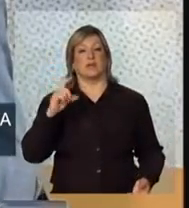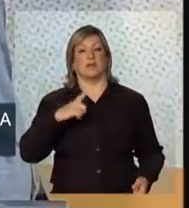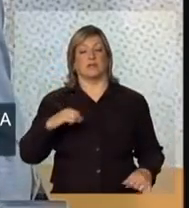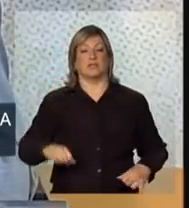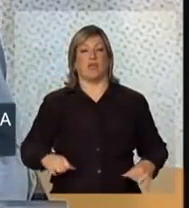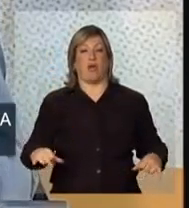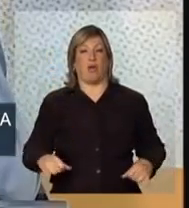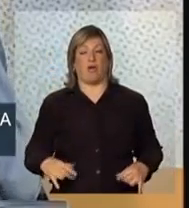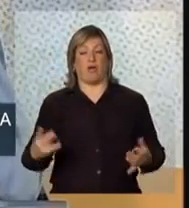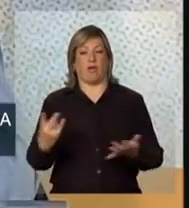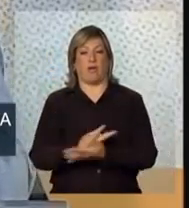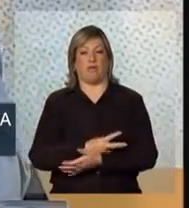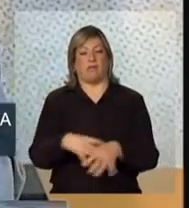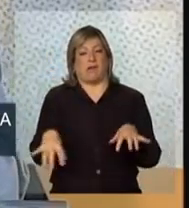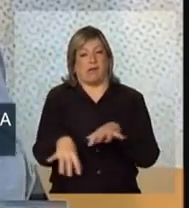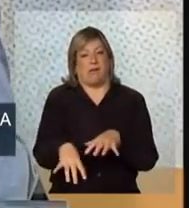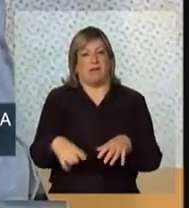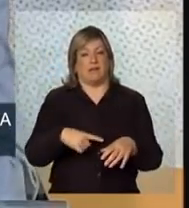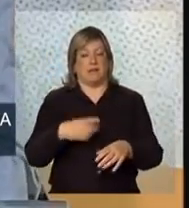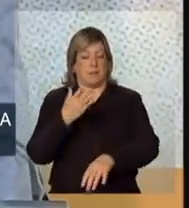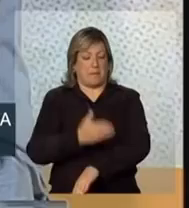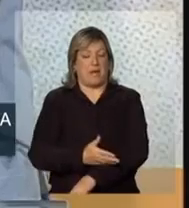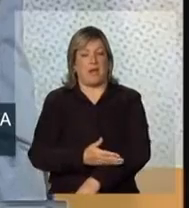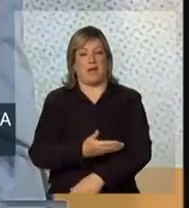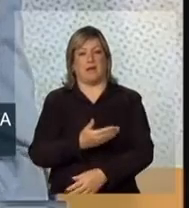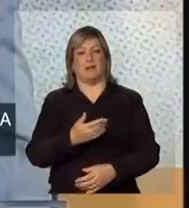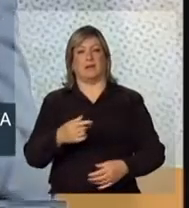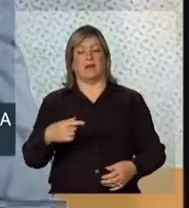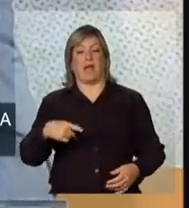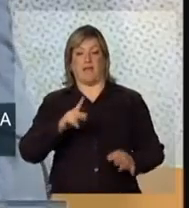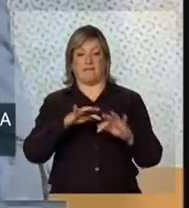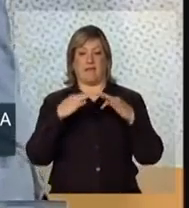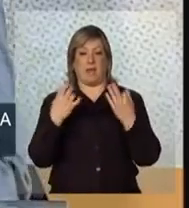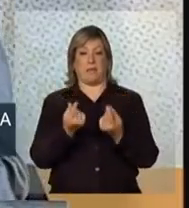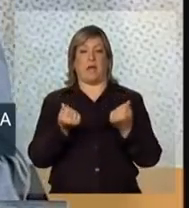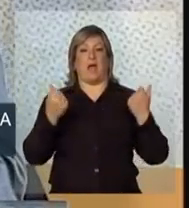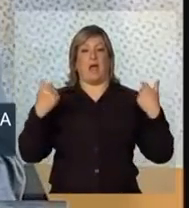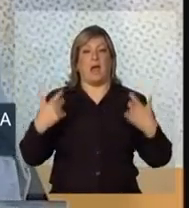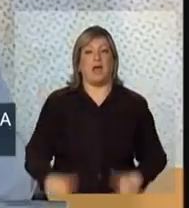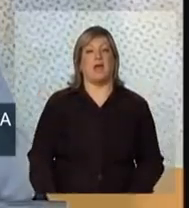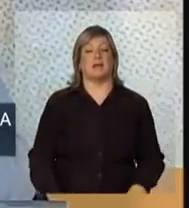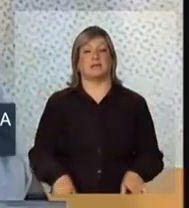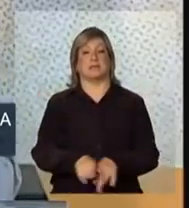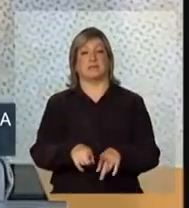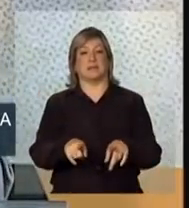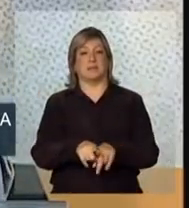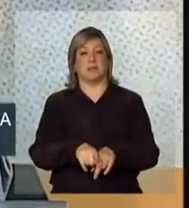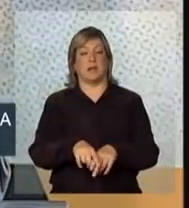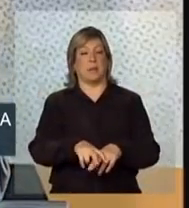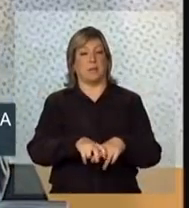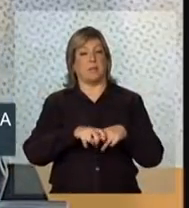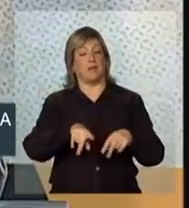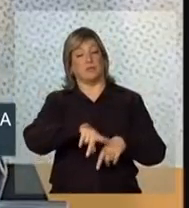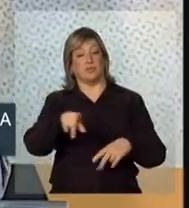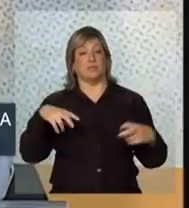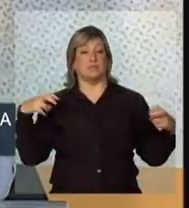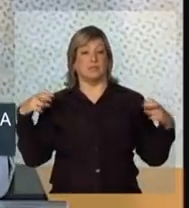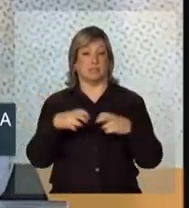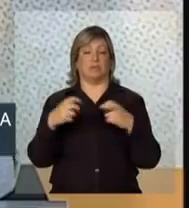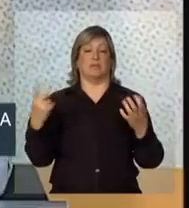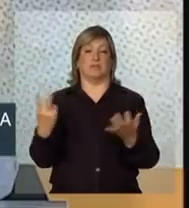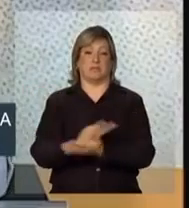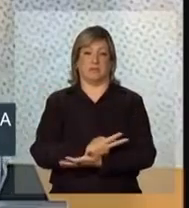sequelas importantes, que diminuem a própria renda da família pelo acréscimo de despesas que cada família tem quando